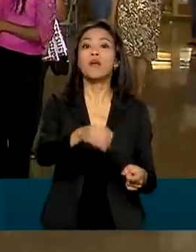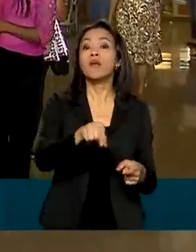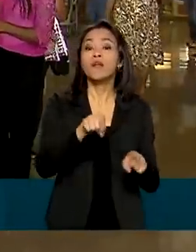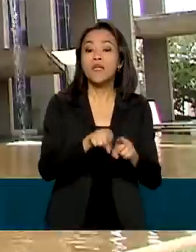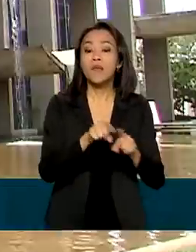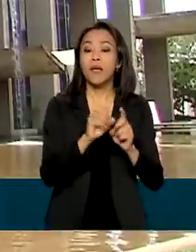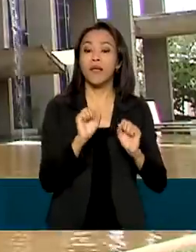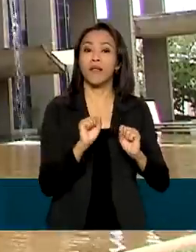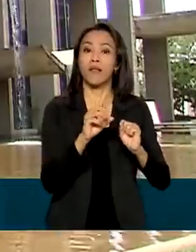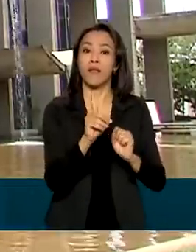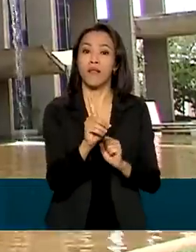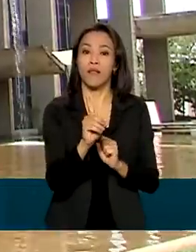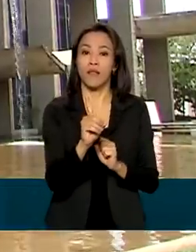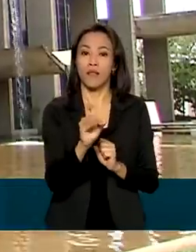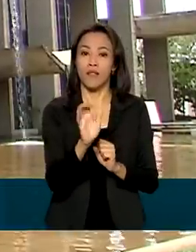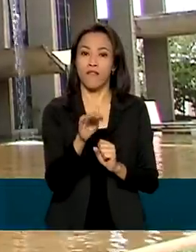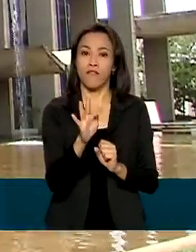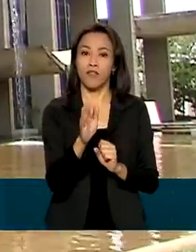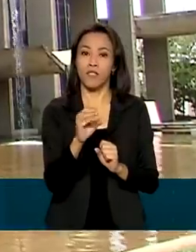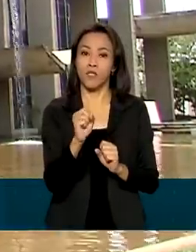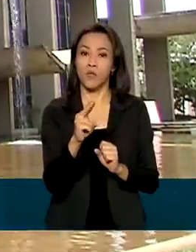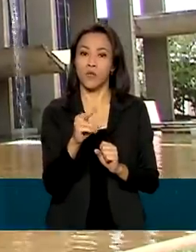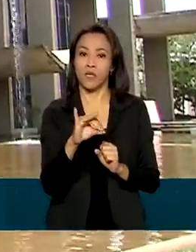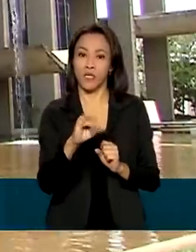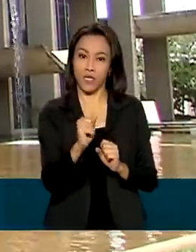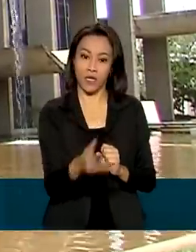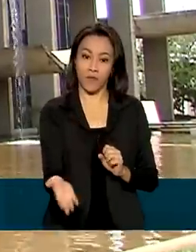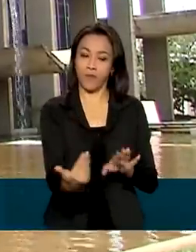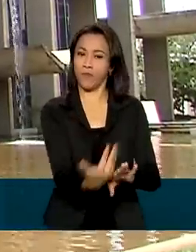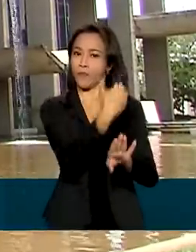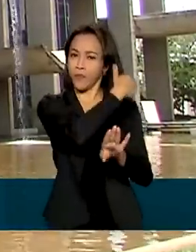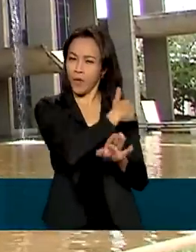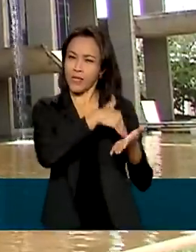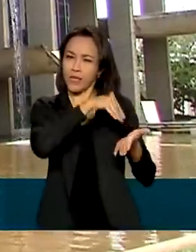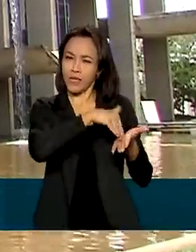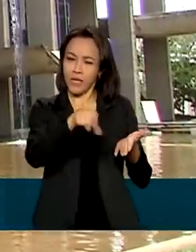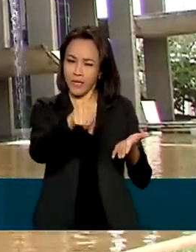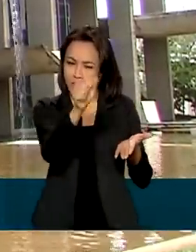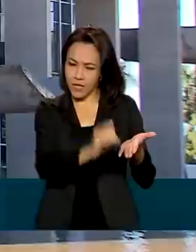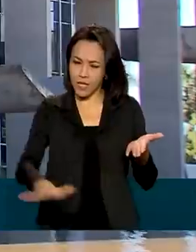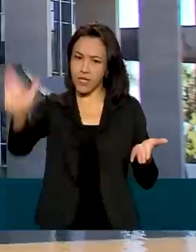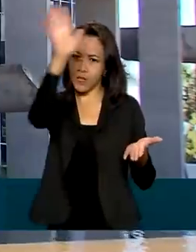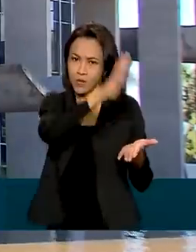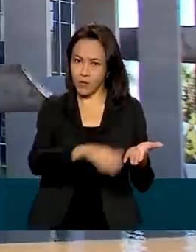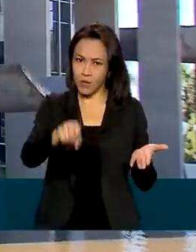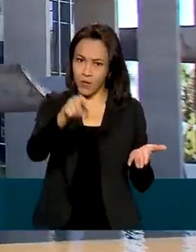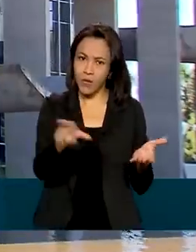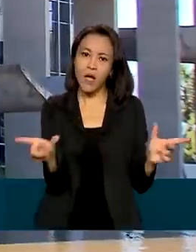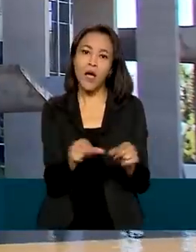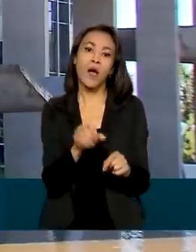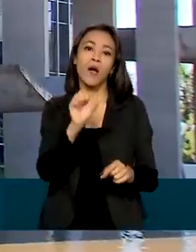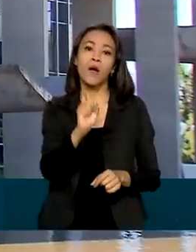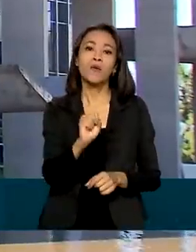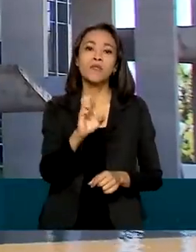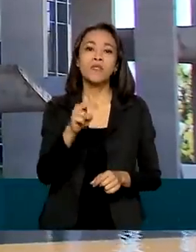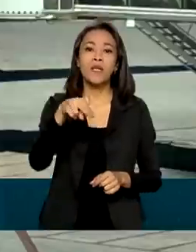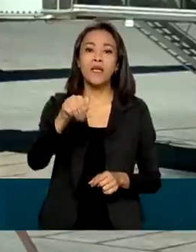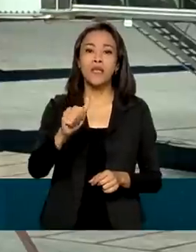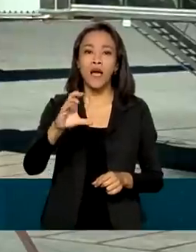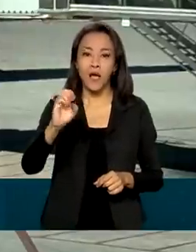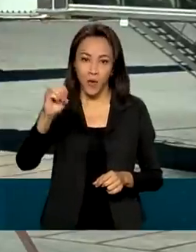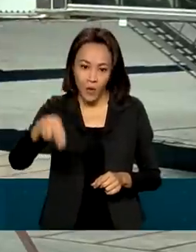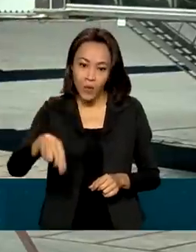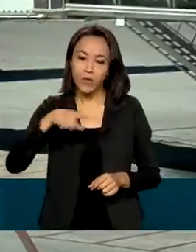Pública. Nos últimos meses, a Secretaria Nacional do Consumidor, a Senacom, tem atuado em várias frentes.